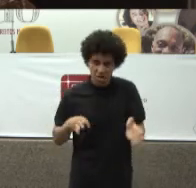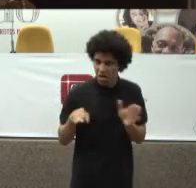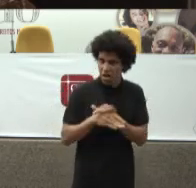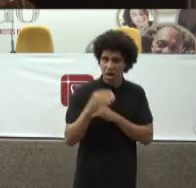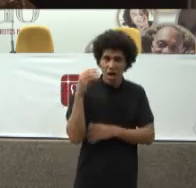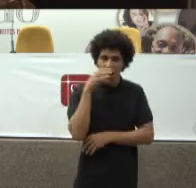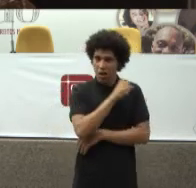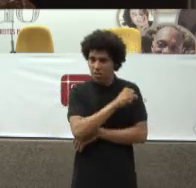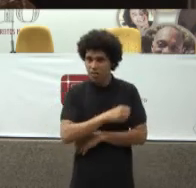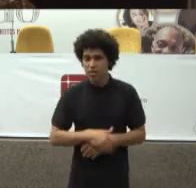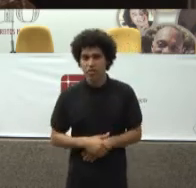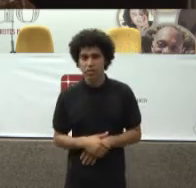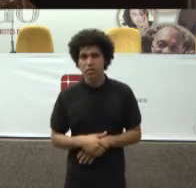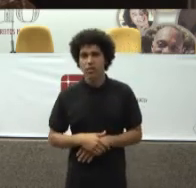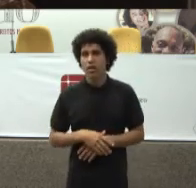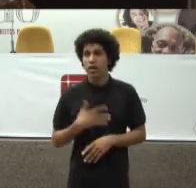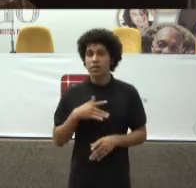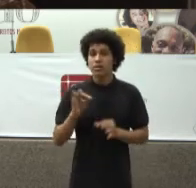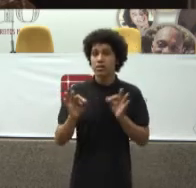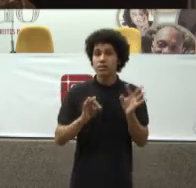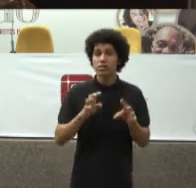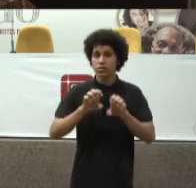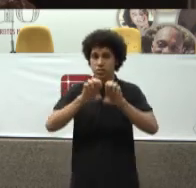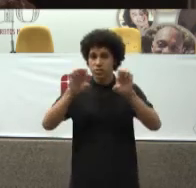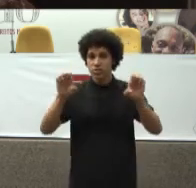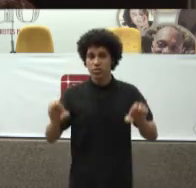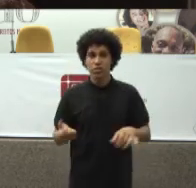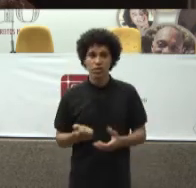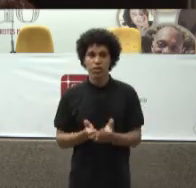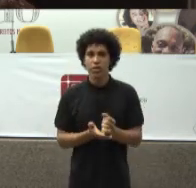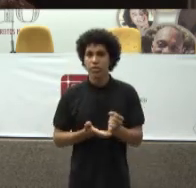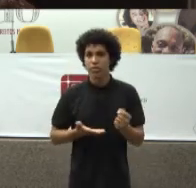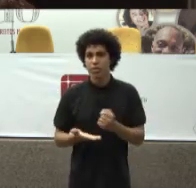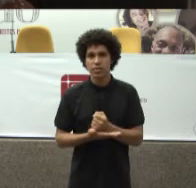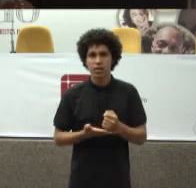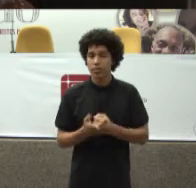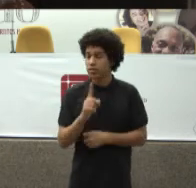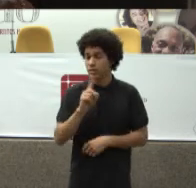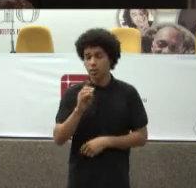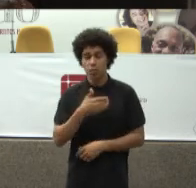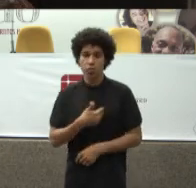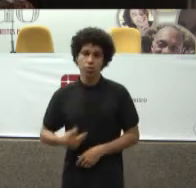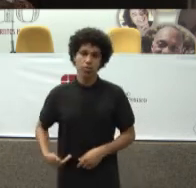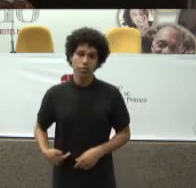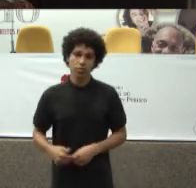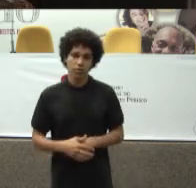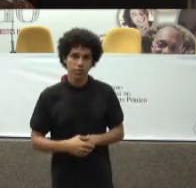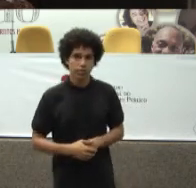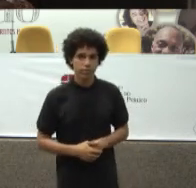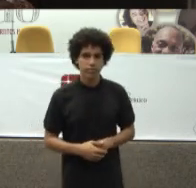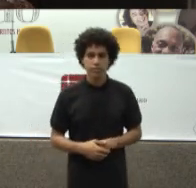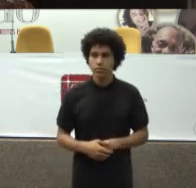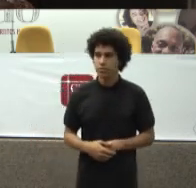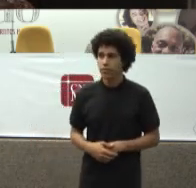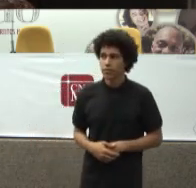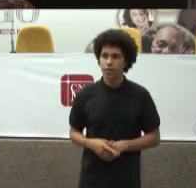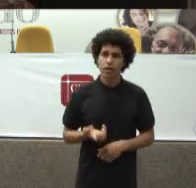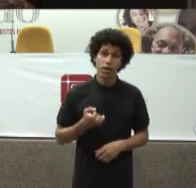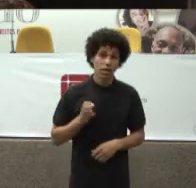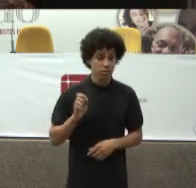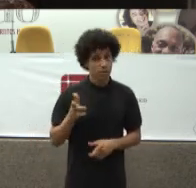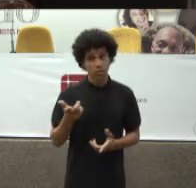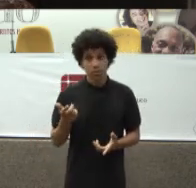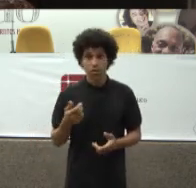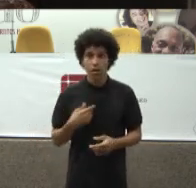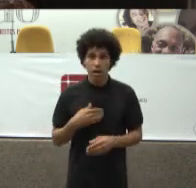São de estruturas Basicamente Não públicas É certo certo Que a maioria É